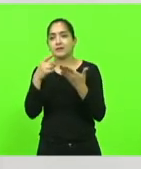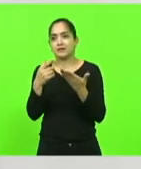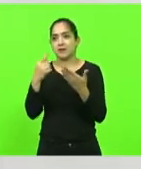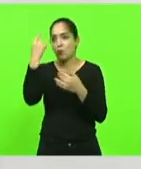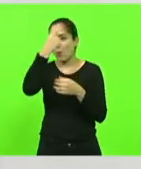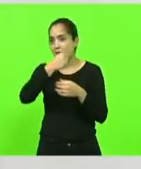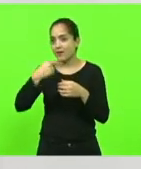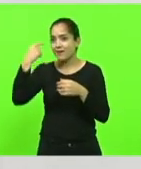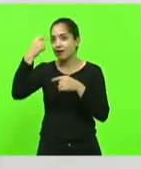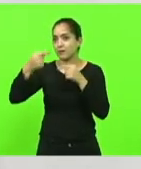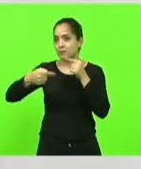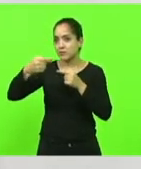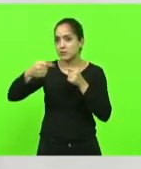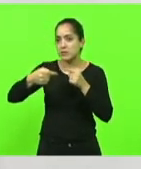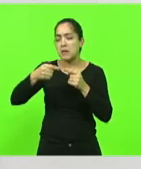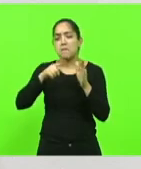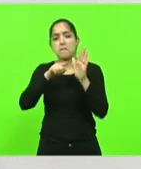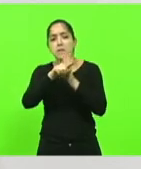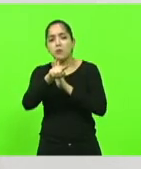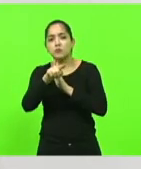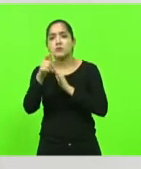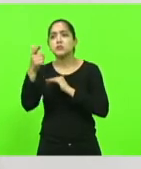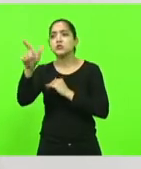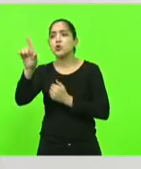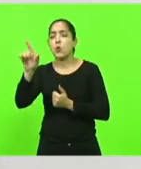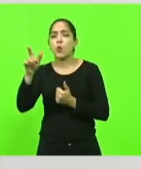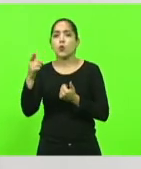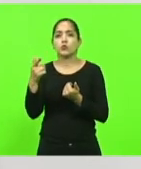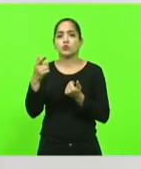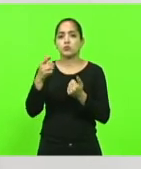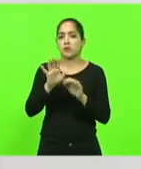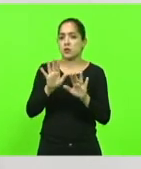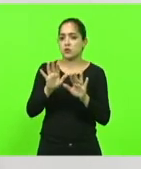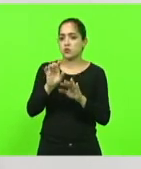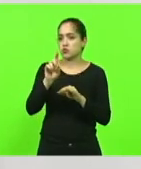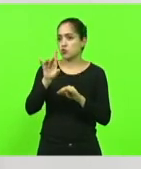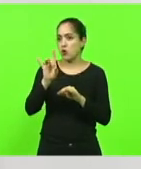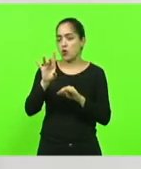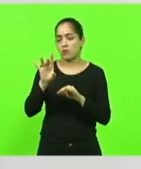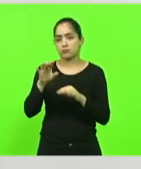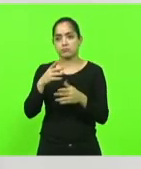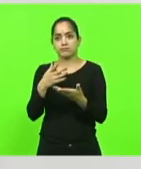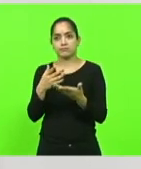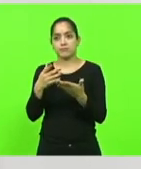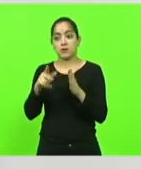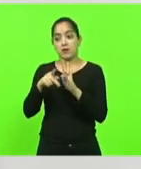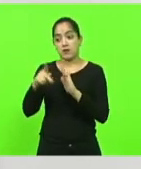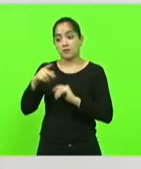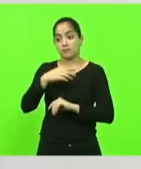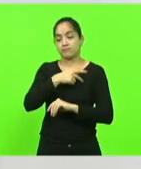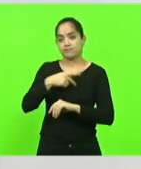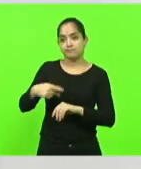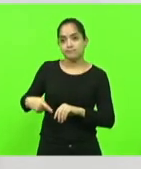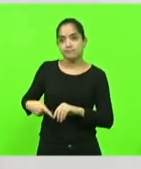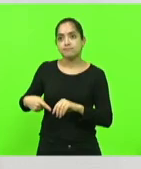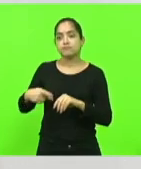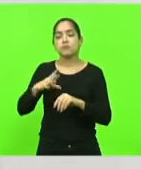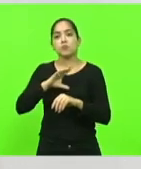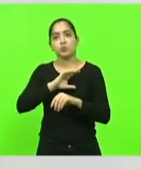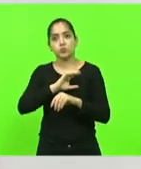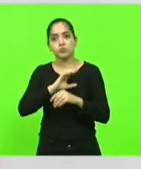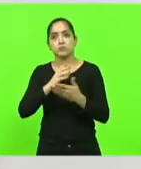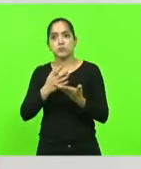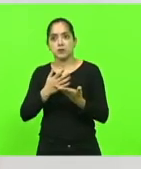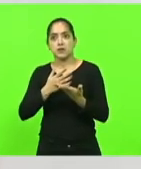político. Perguntei se tinha toalha de outros políticos, eu digo não, só dele, então isso mostra o carinho que o Brasil tem pelo presidente Bolsonaro